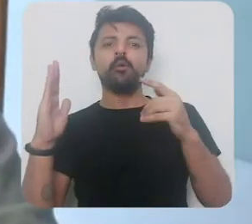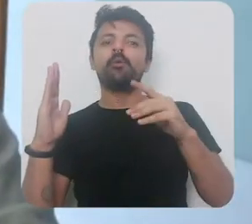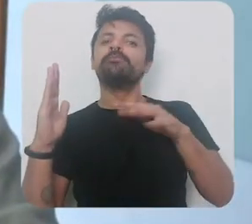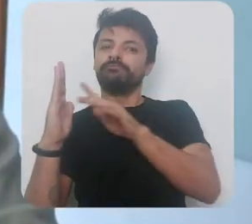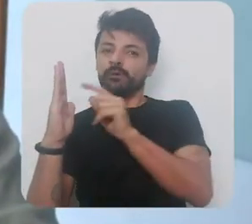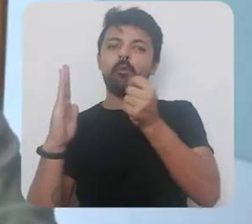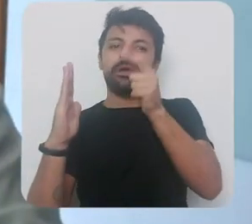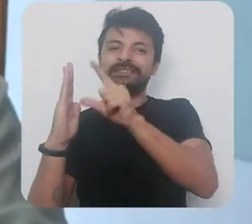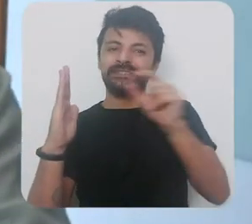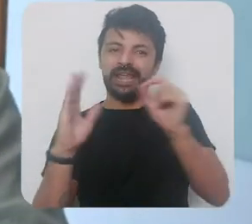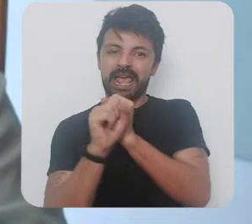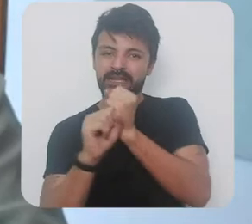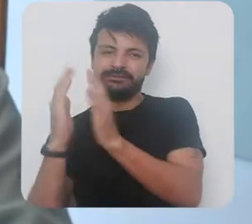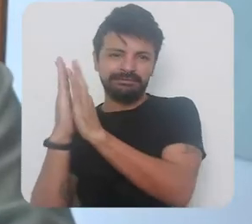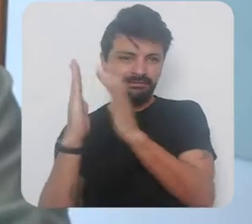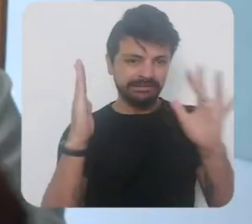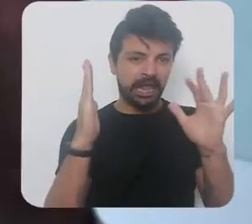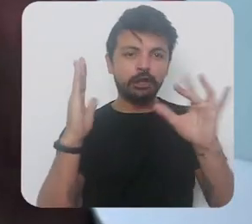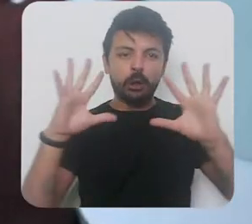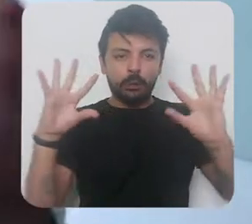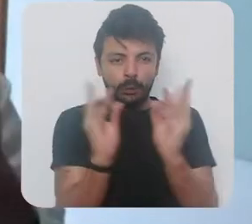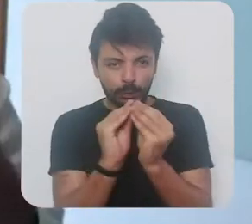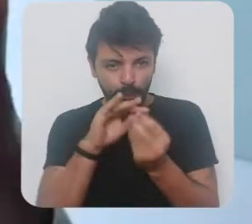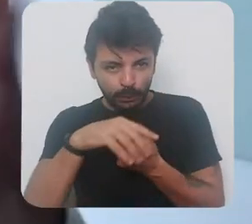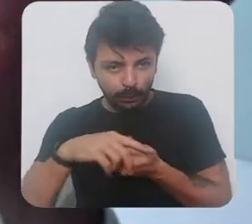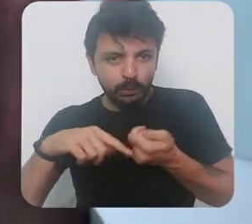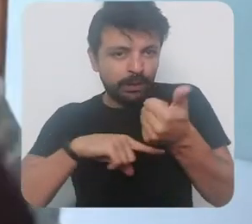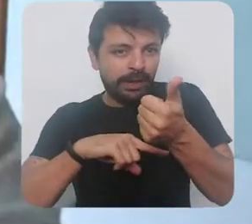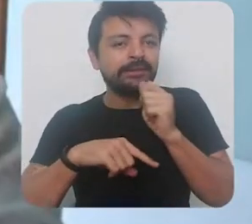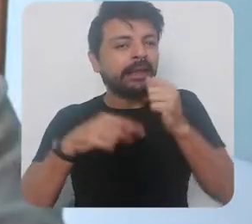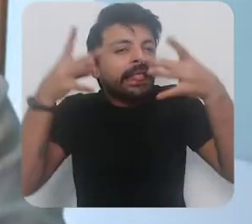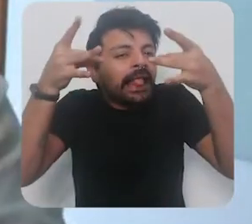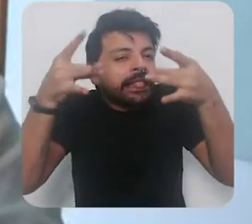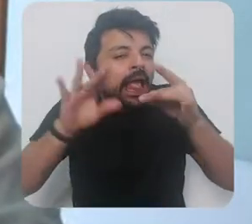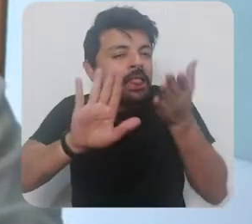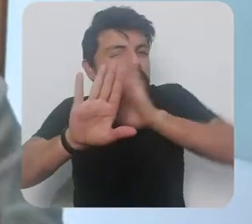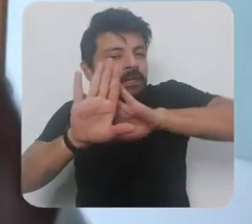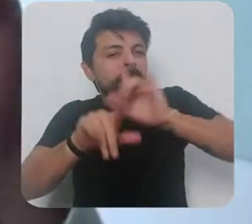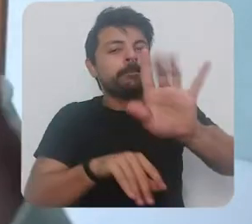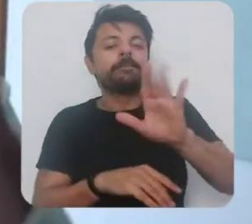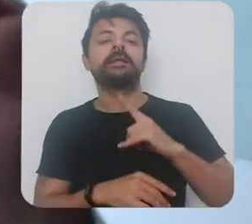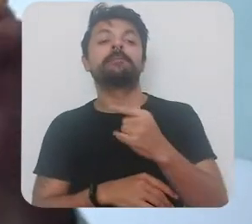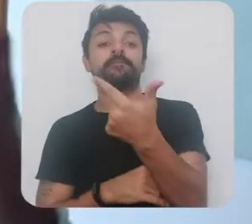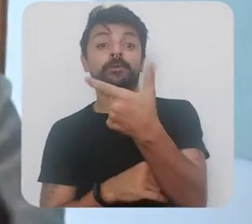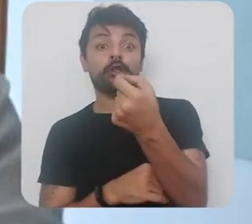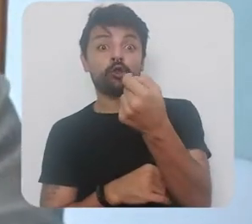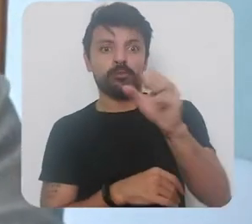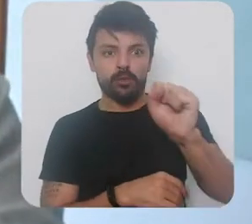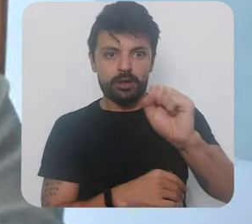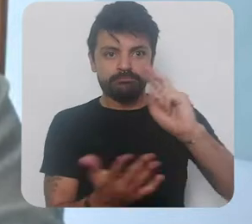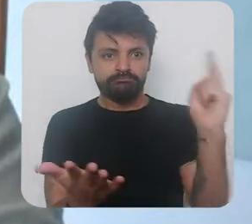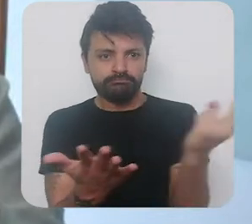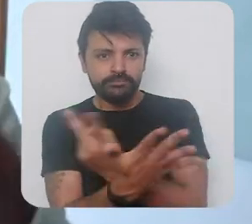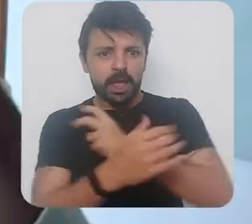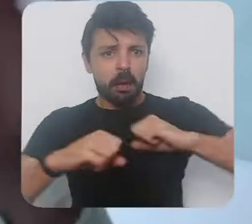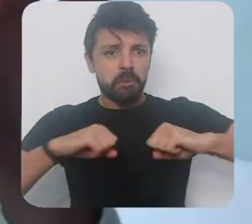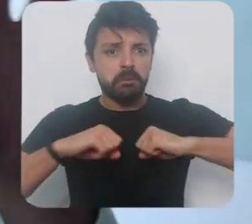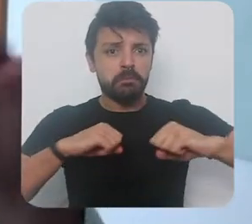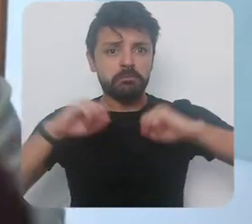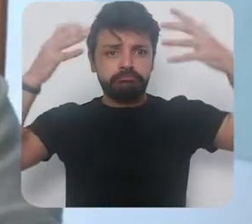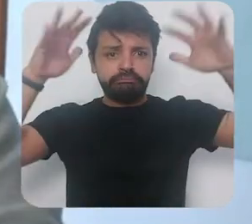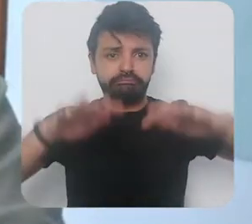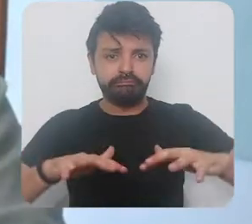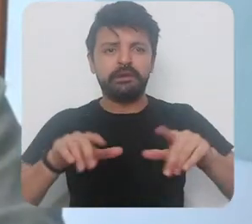história que levou quase um século então muitos detalhes ainda não estão claros mas em 2008 dado